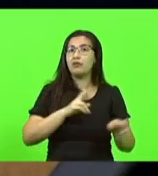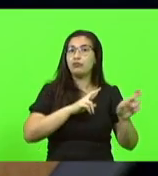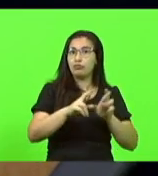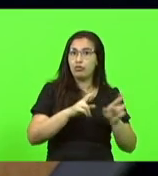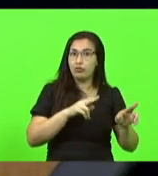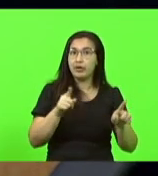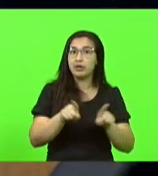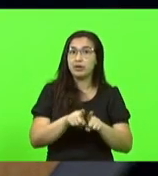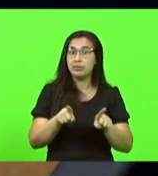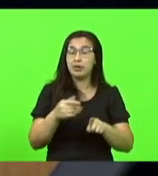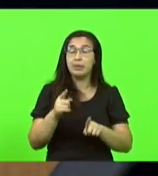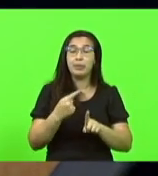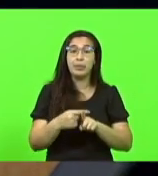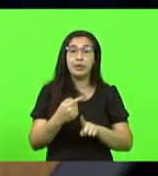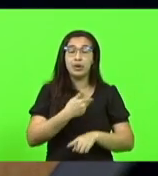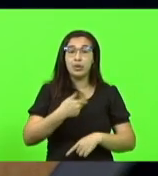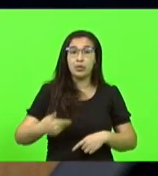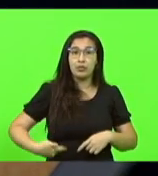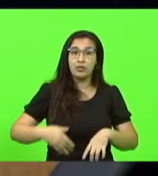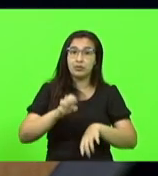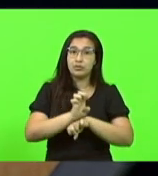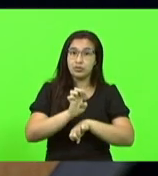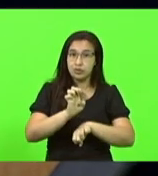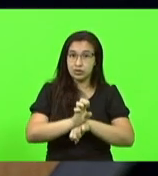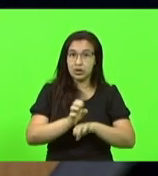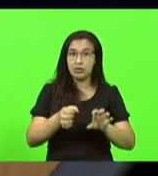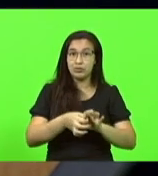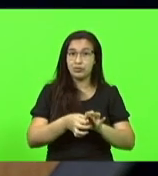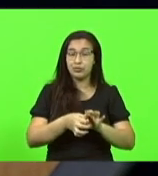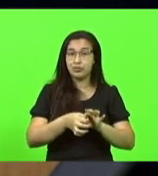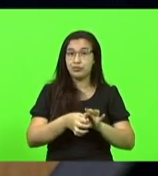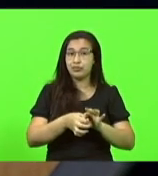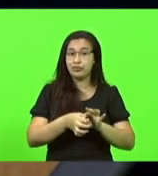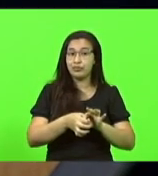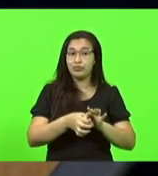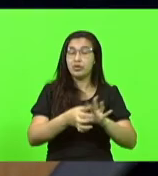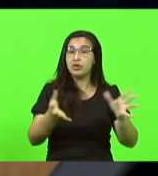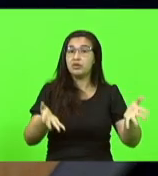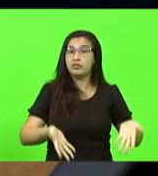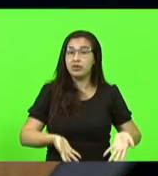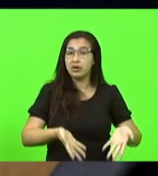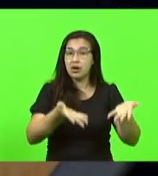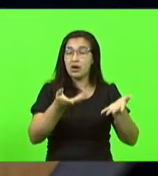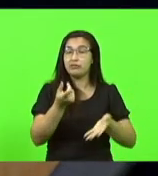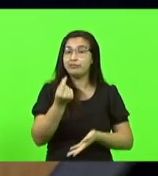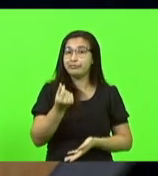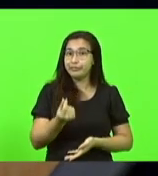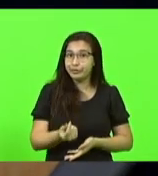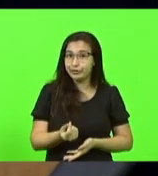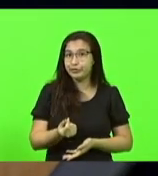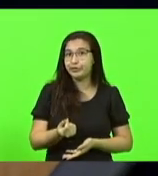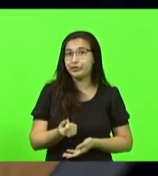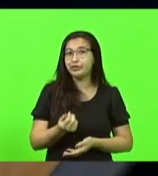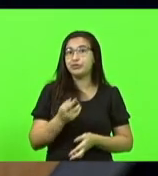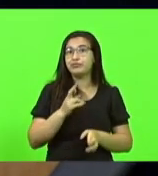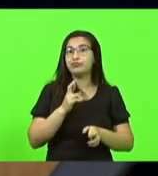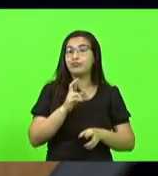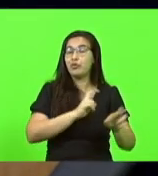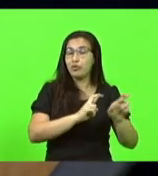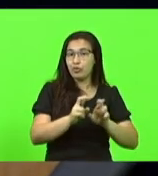aportou consideráveis recursos para as rodovias federais,